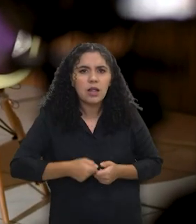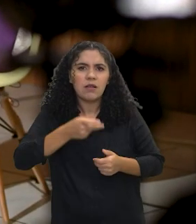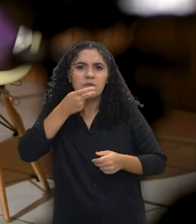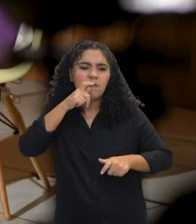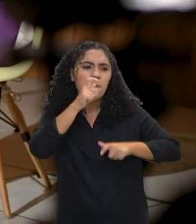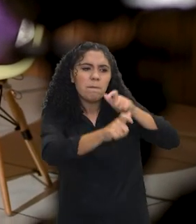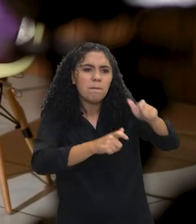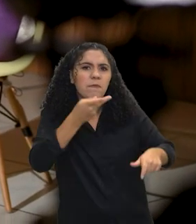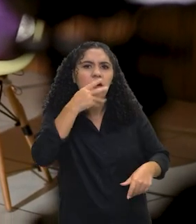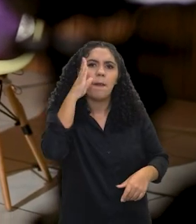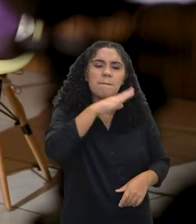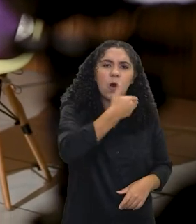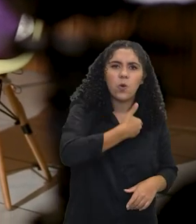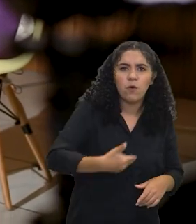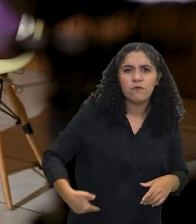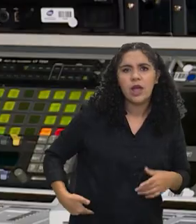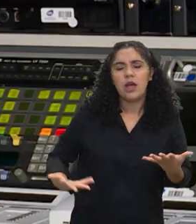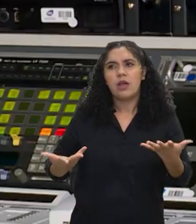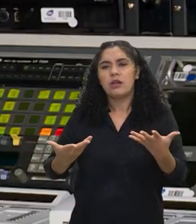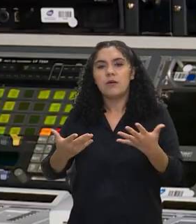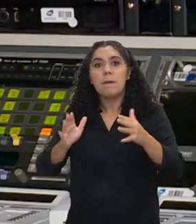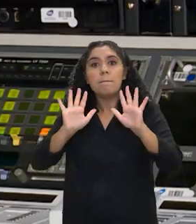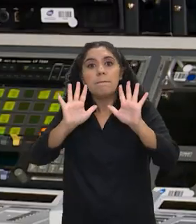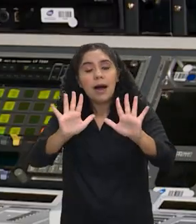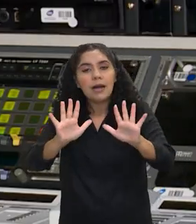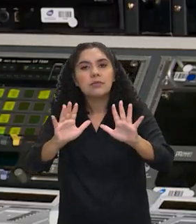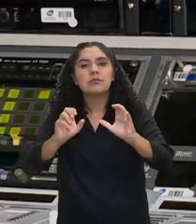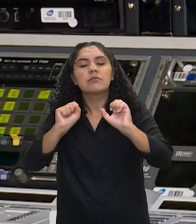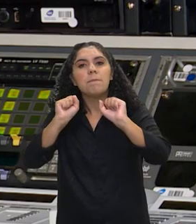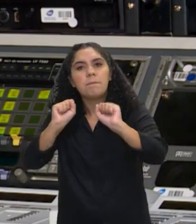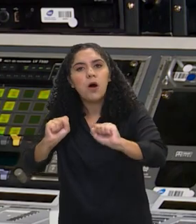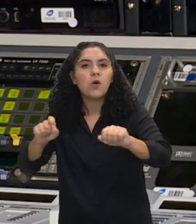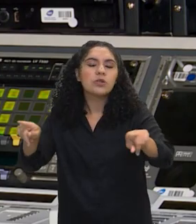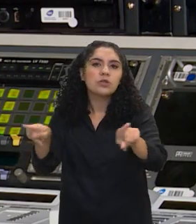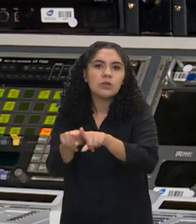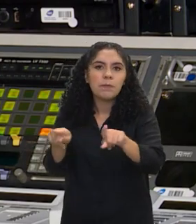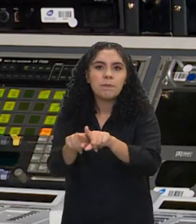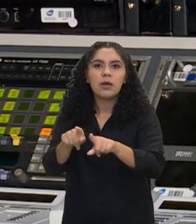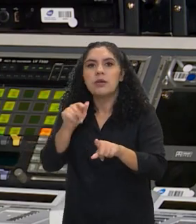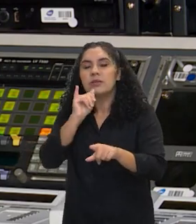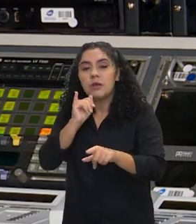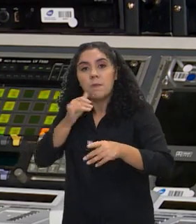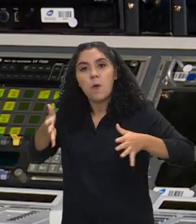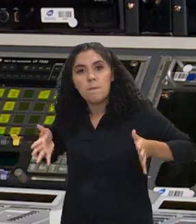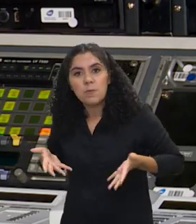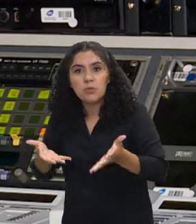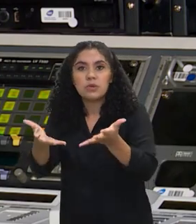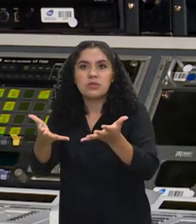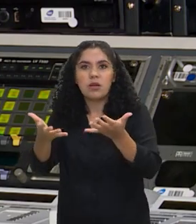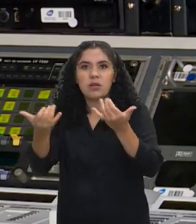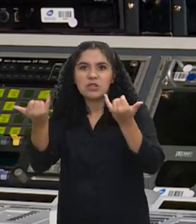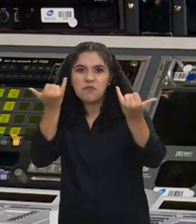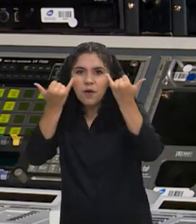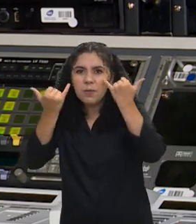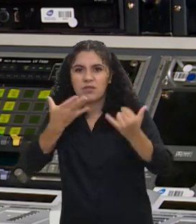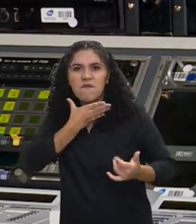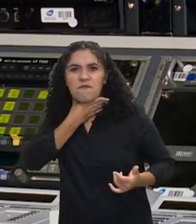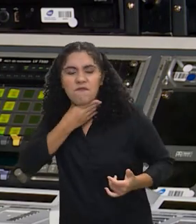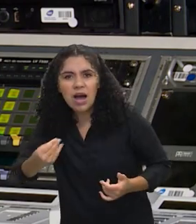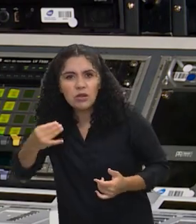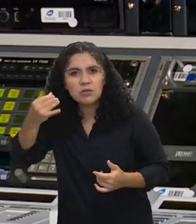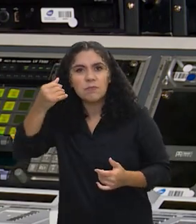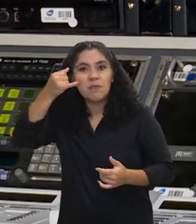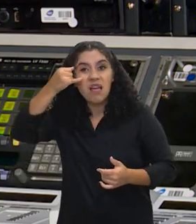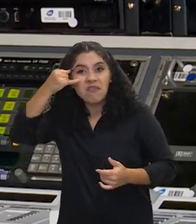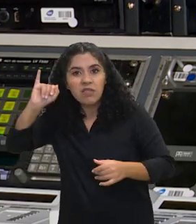políticos, etc., mas que eles possam também, no caso de promoção de informações falsas, que possam gerar